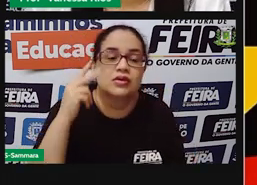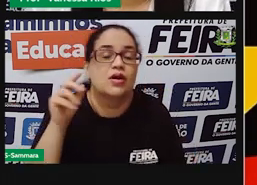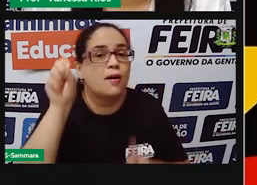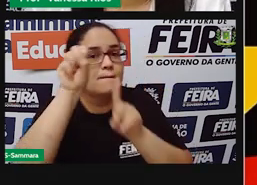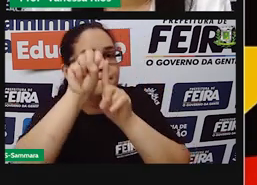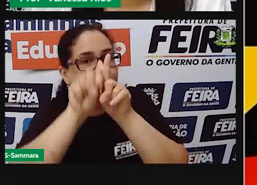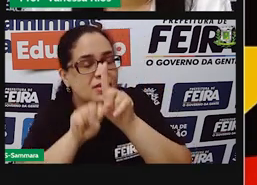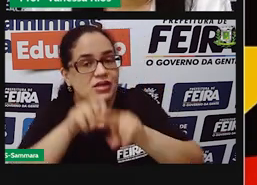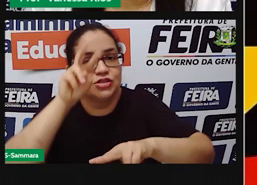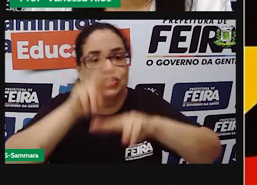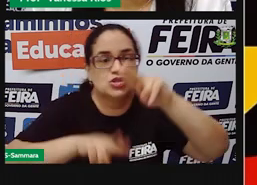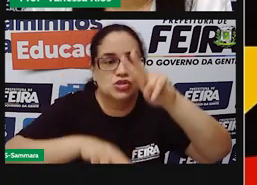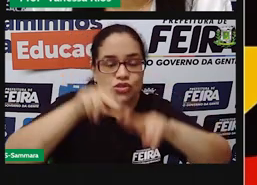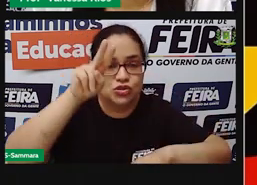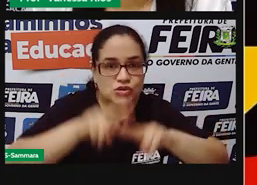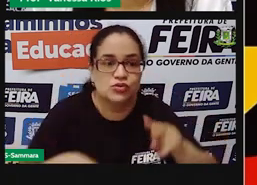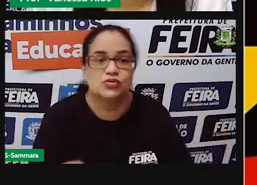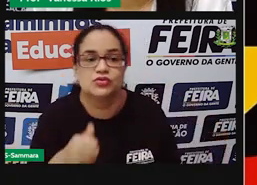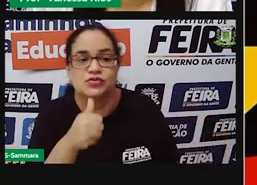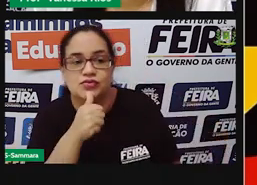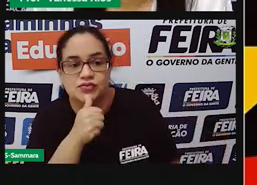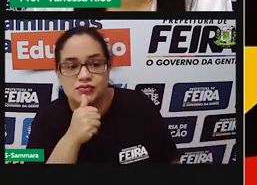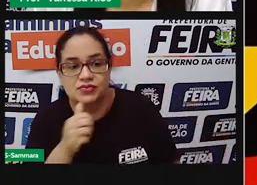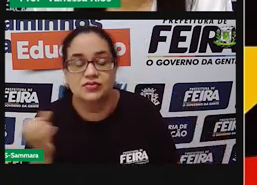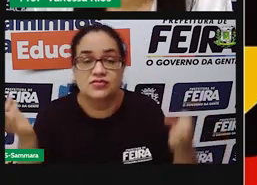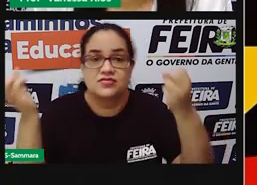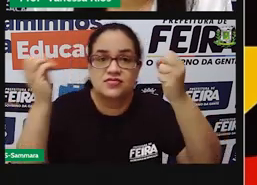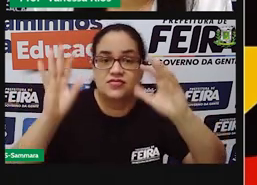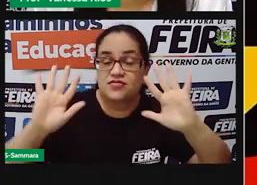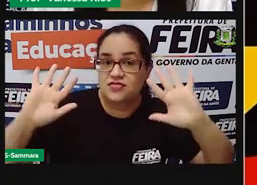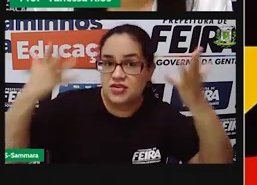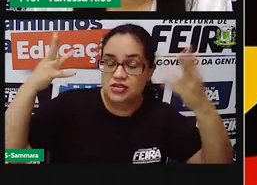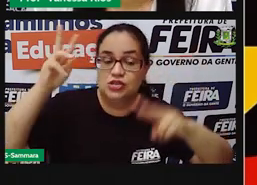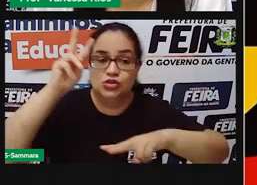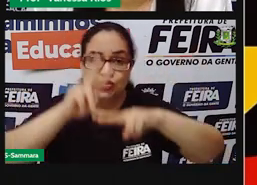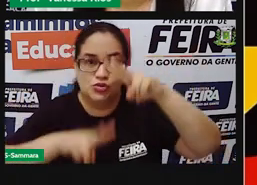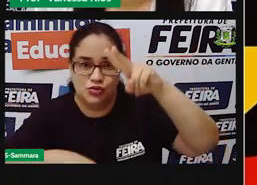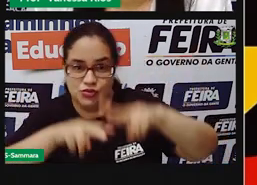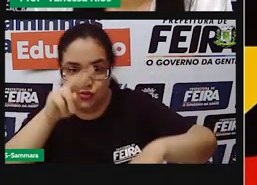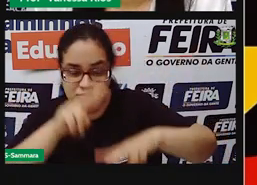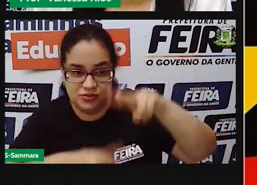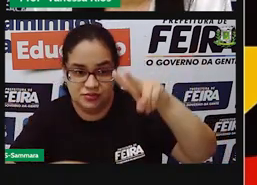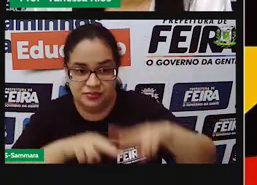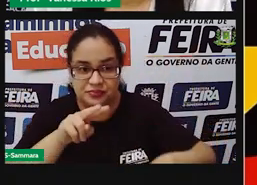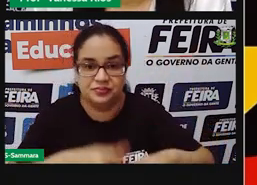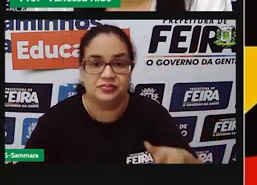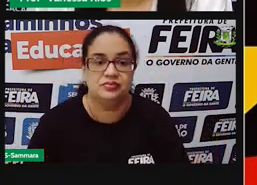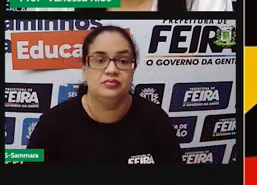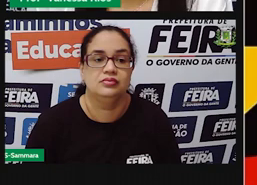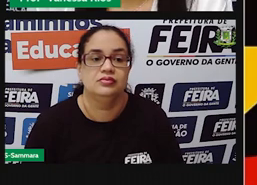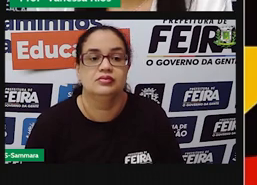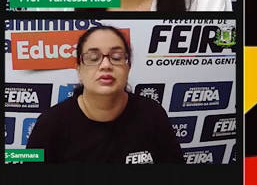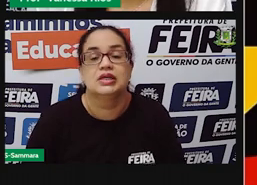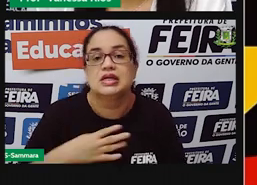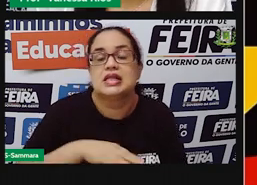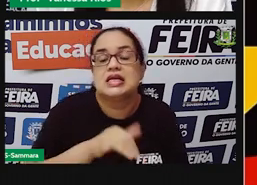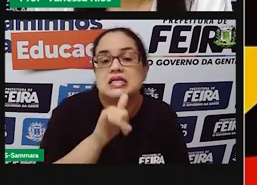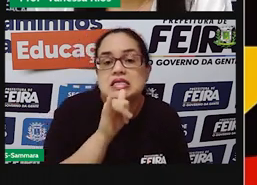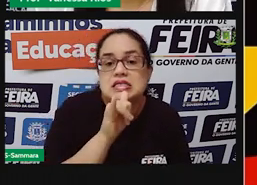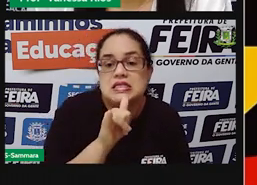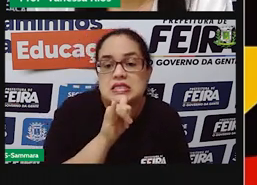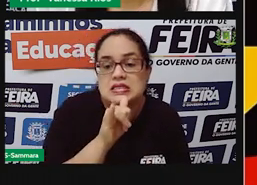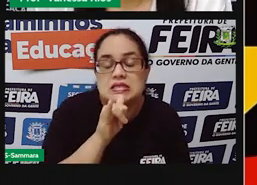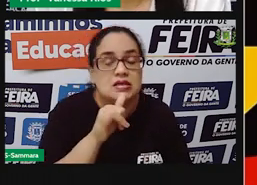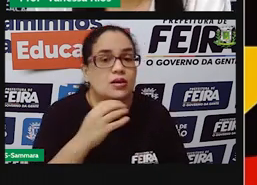mês de junho ainda, né? Falando aí das festas juninas. Então, aí é um grande exemplo, né? De